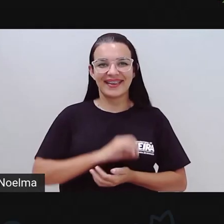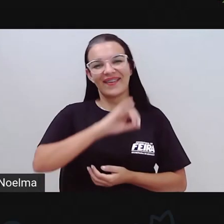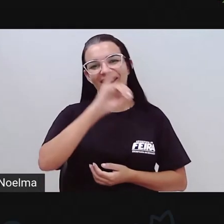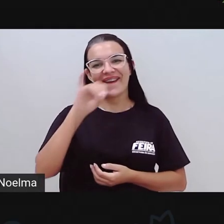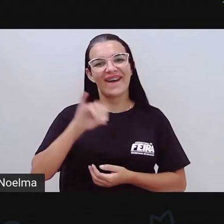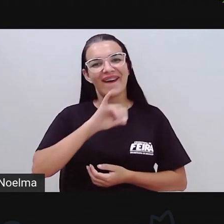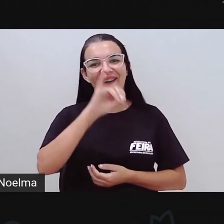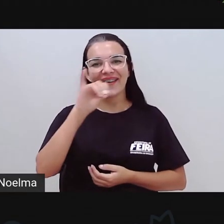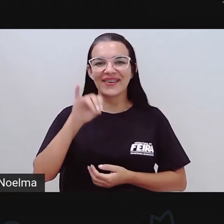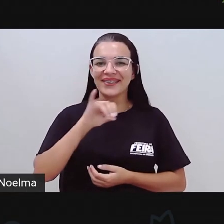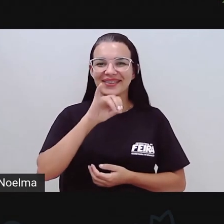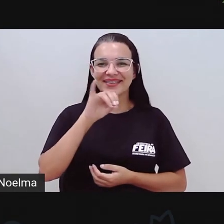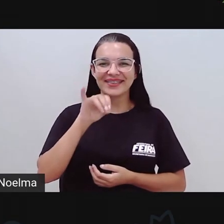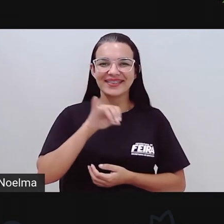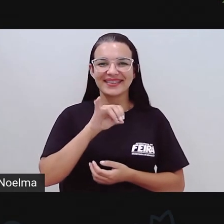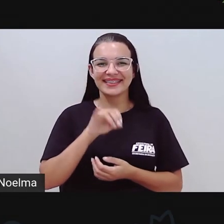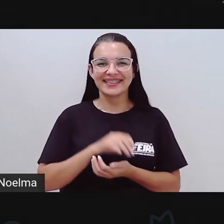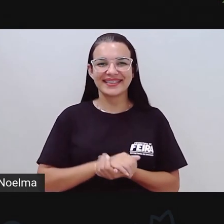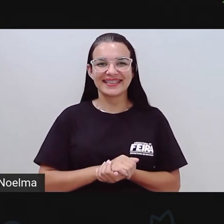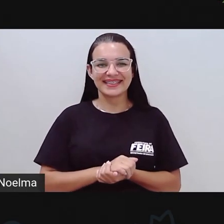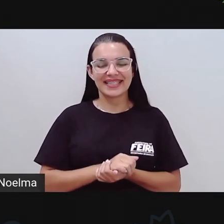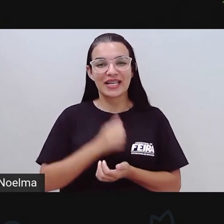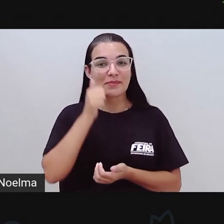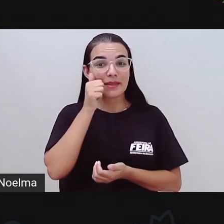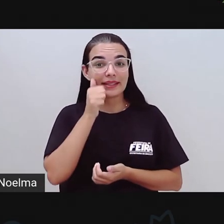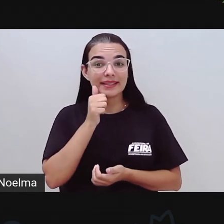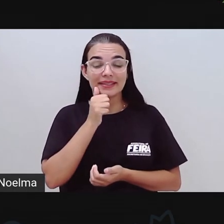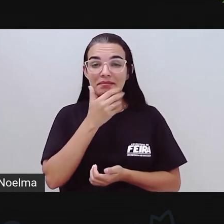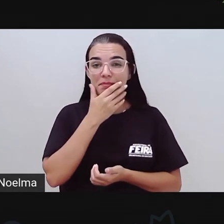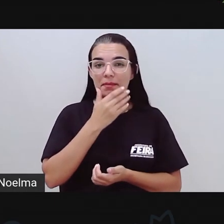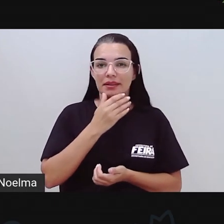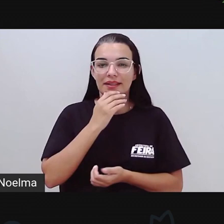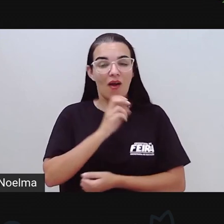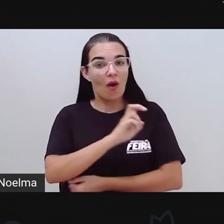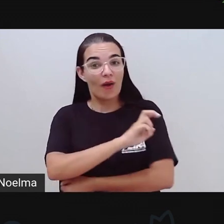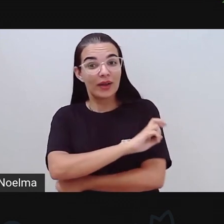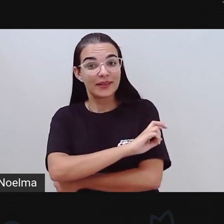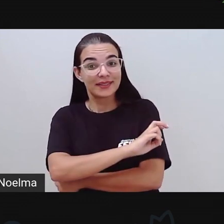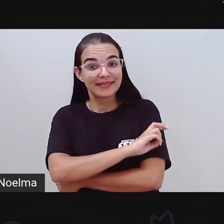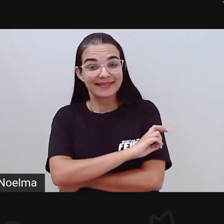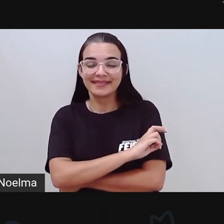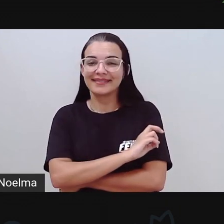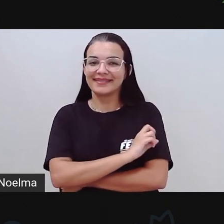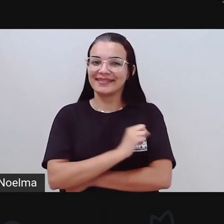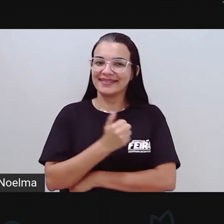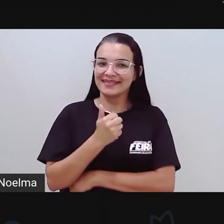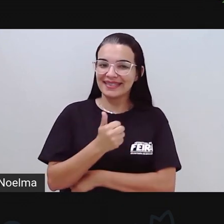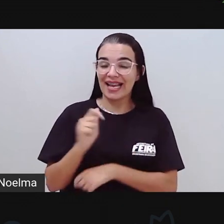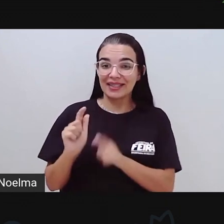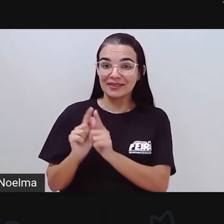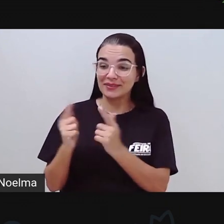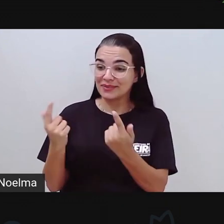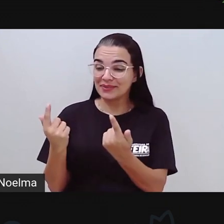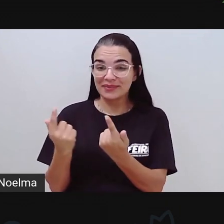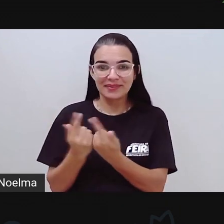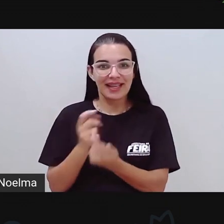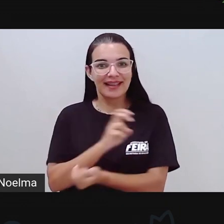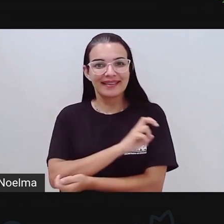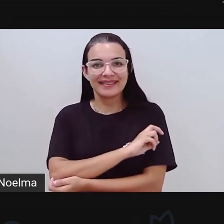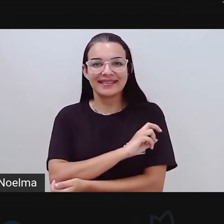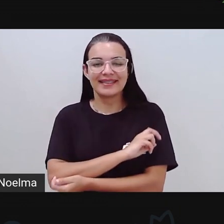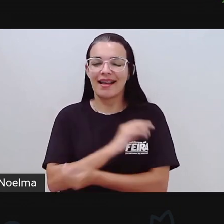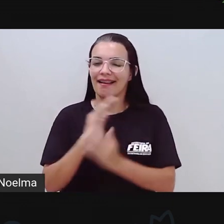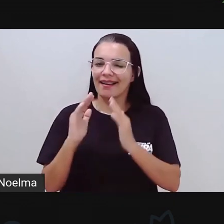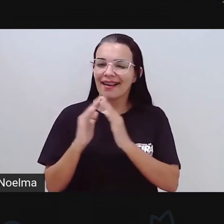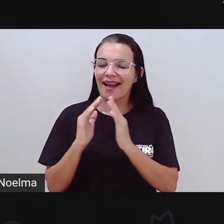Olá, meninos e meninas do quinto ano, turmas aí do quinto ano que estão em